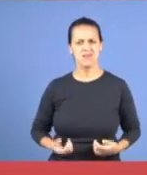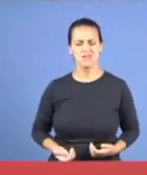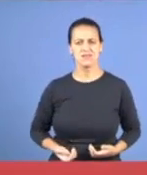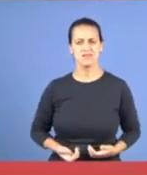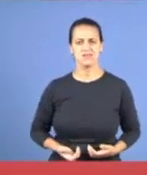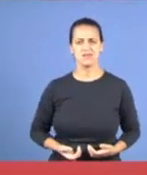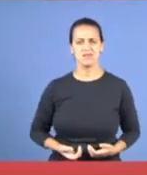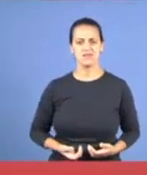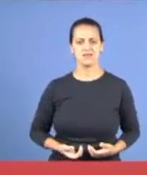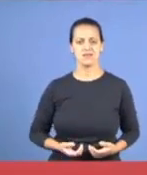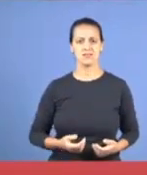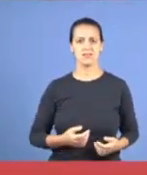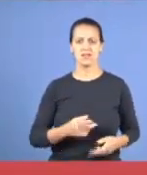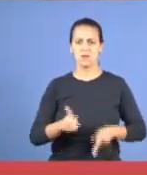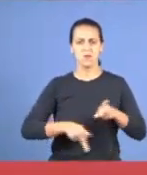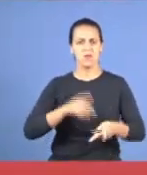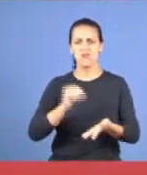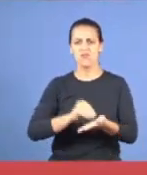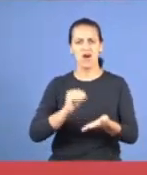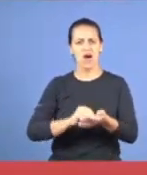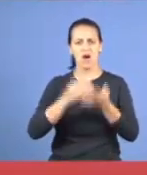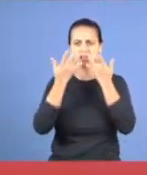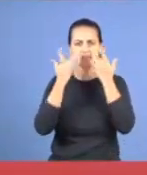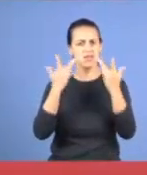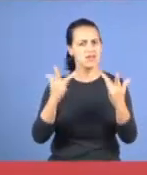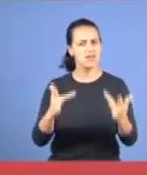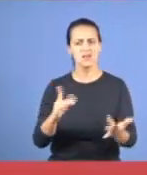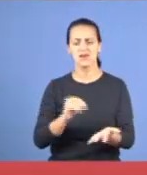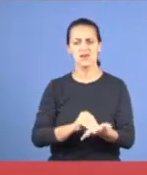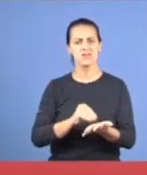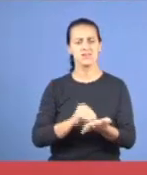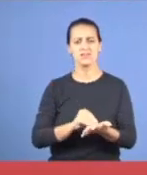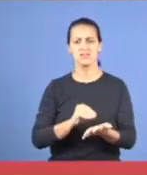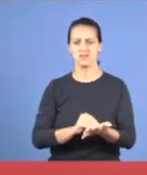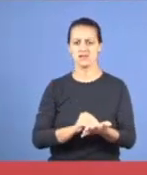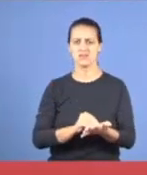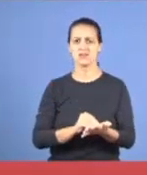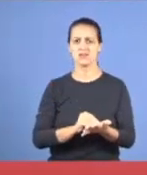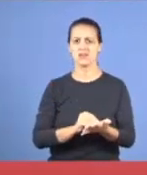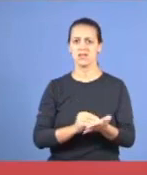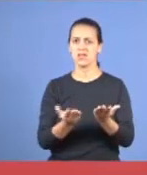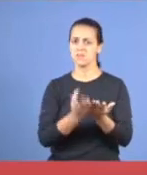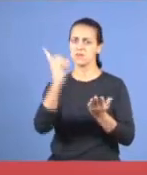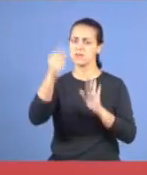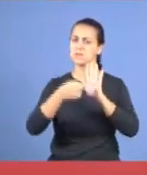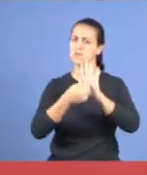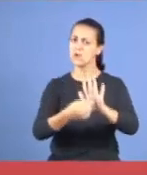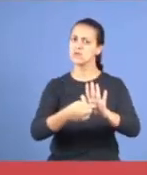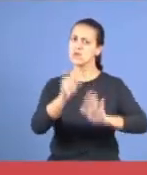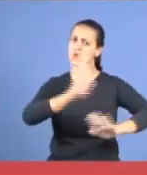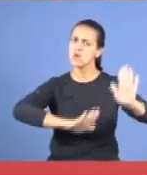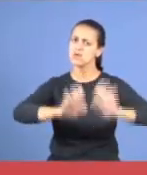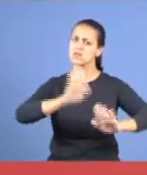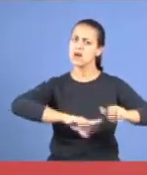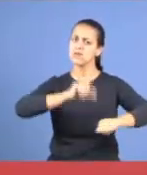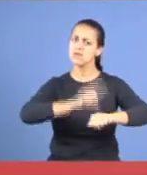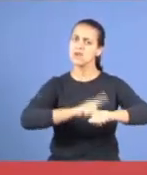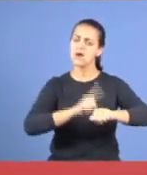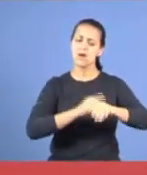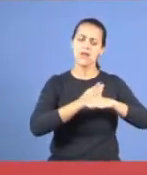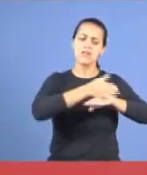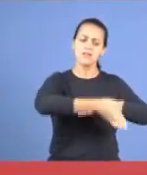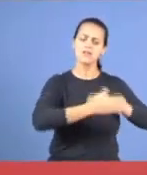há um povo, que não tem temor a Deus, e a palavra do Senhor, guarda o teu pé, quando entrares na casa do Senhor, e o